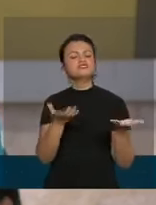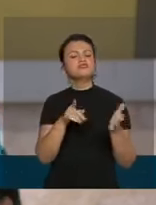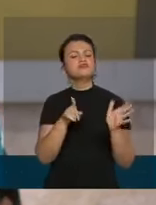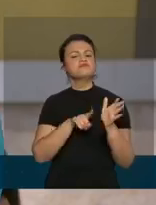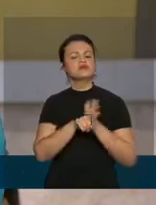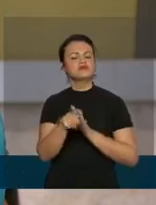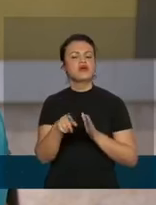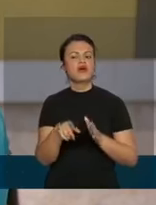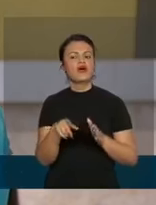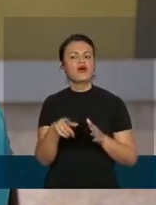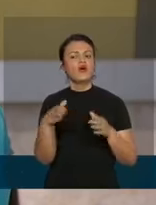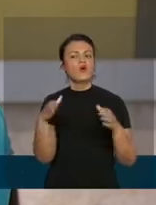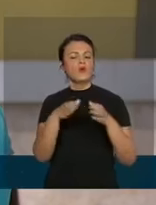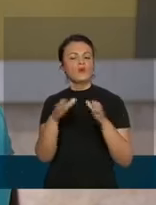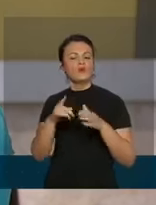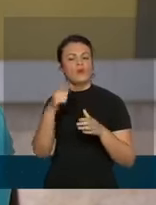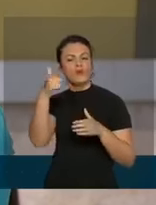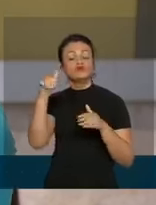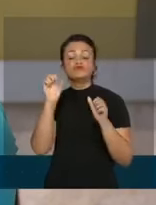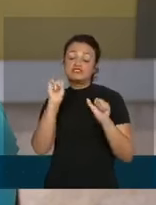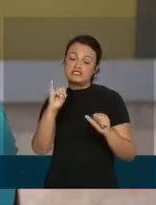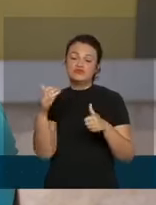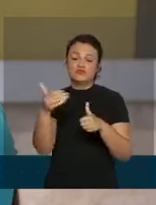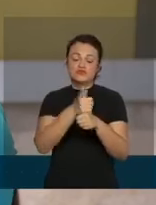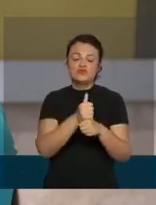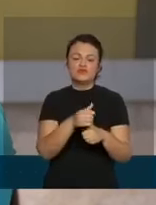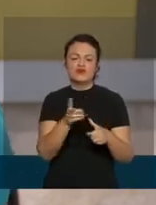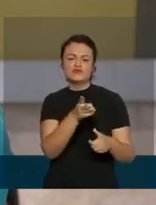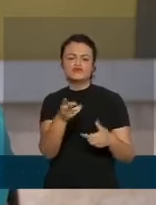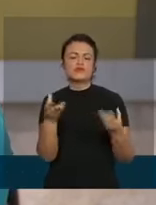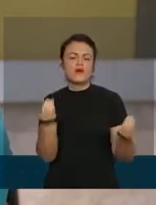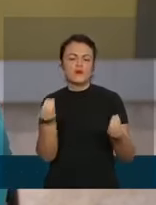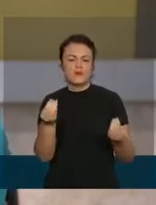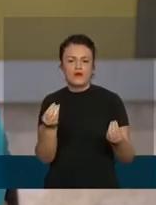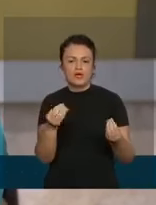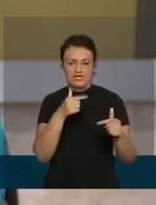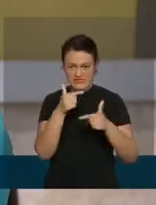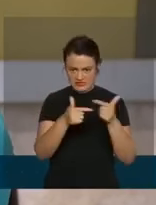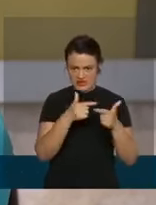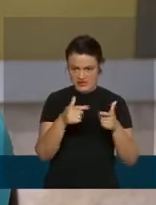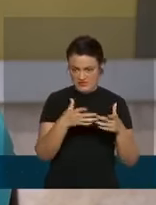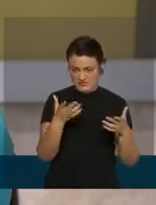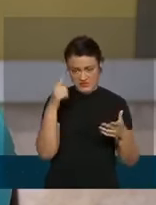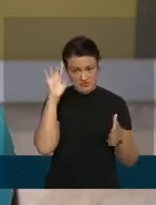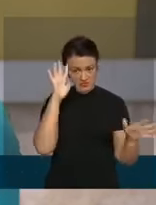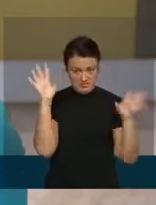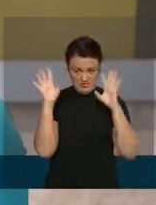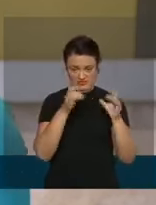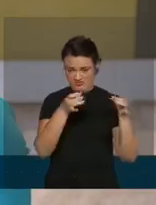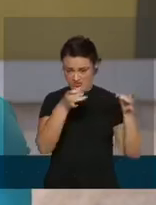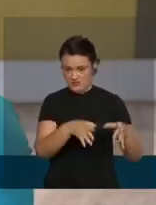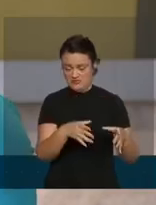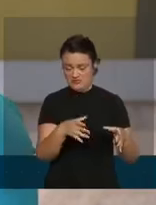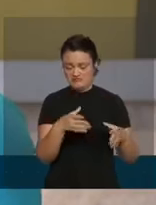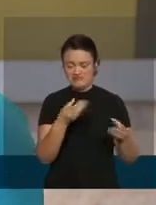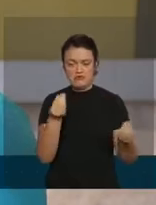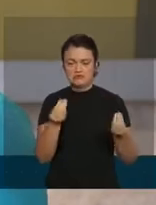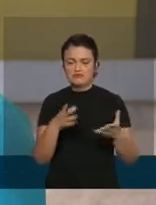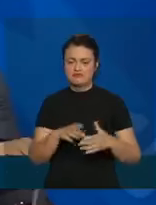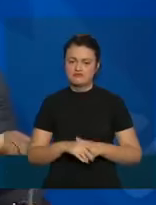a equipe pode continuar isso? senhor trabalha nesse momento para deixar diretrizes e quais seriam elas?